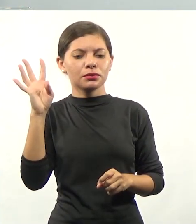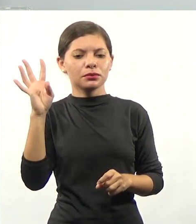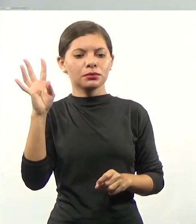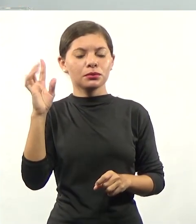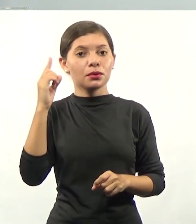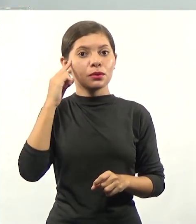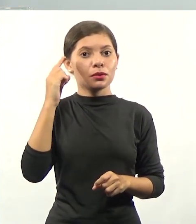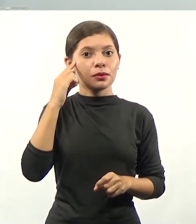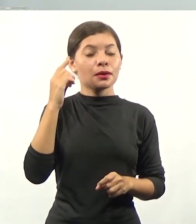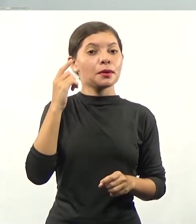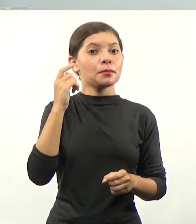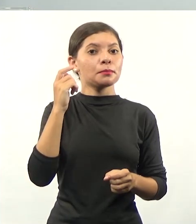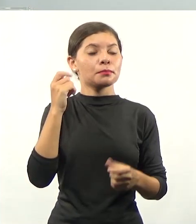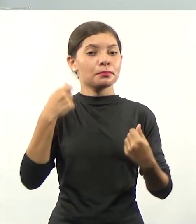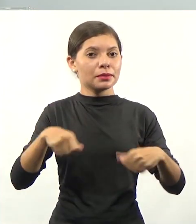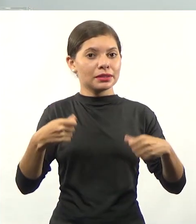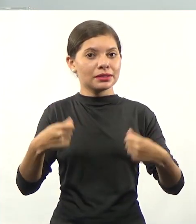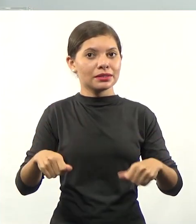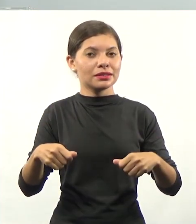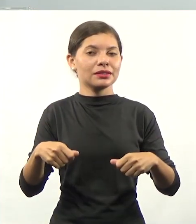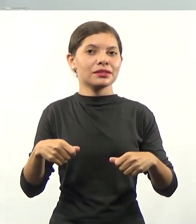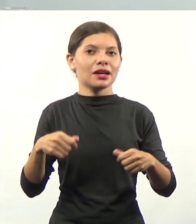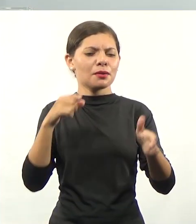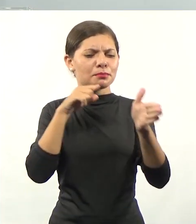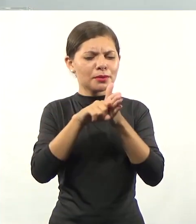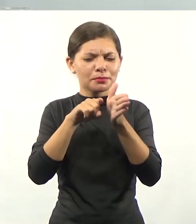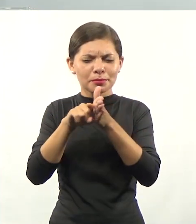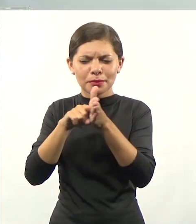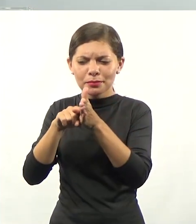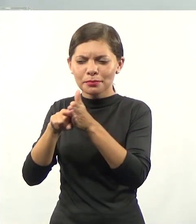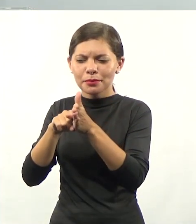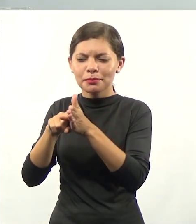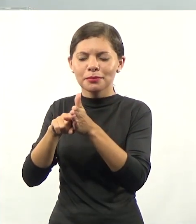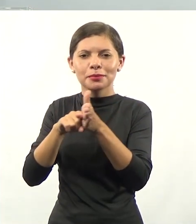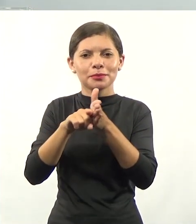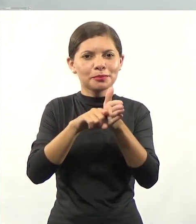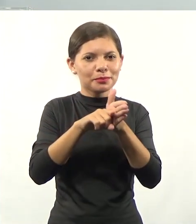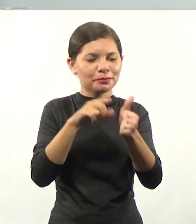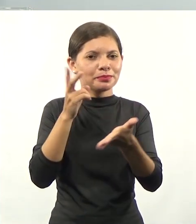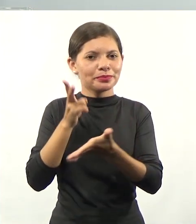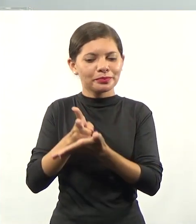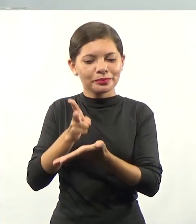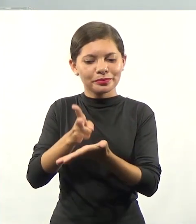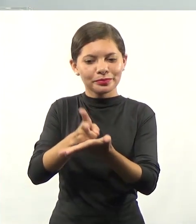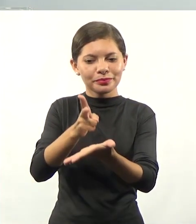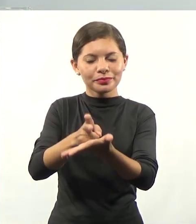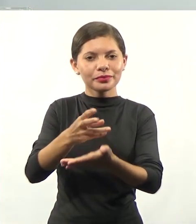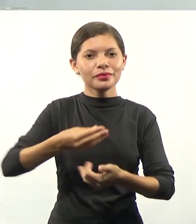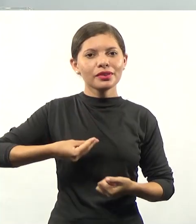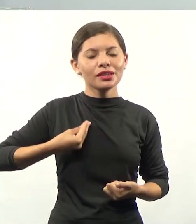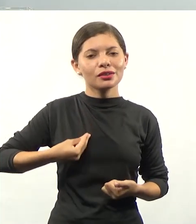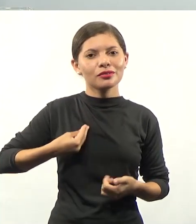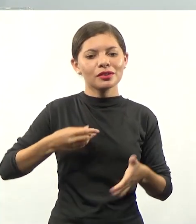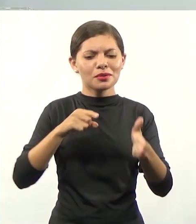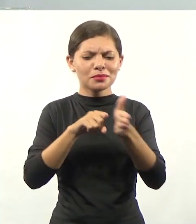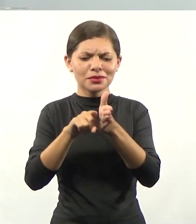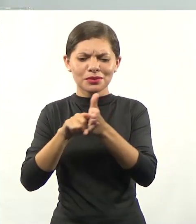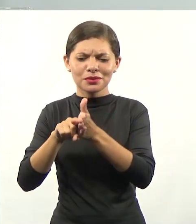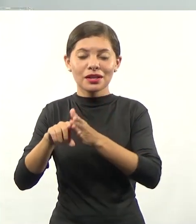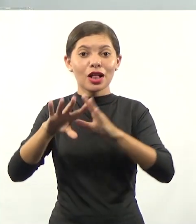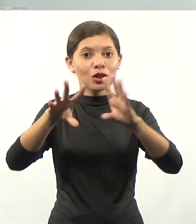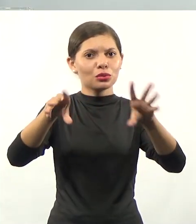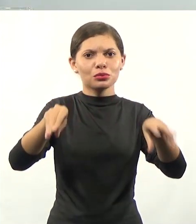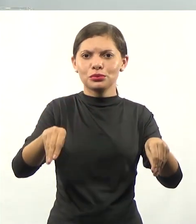reflexivo, você deve duvidar, questionar. Então, questione-se, questione a realidade e questione